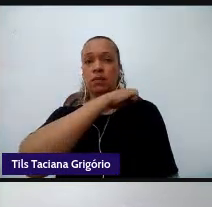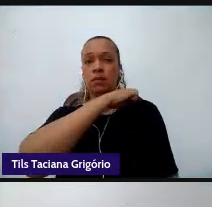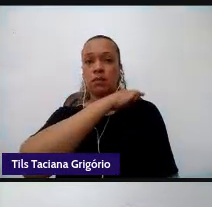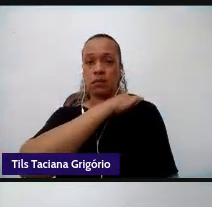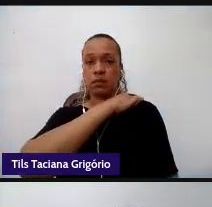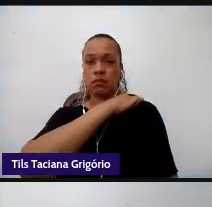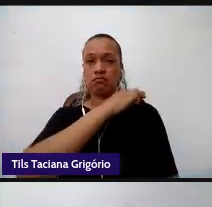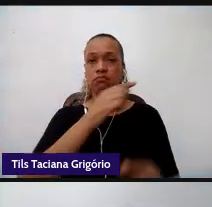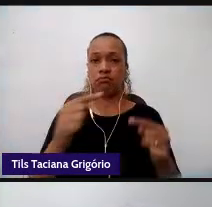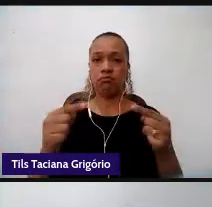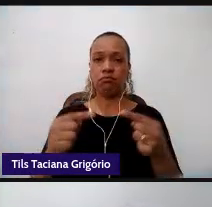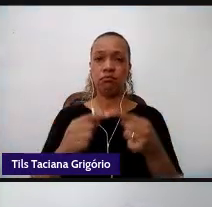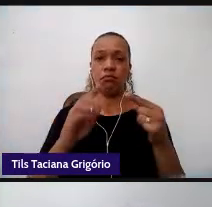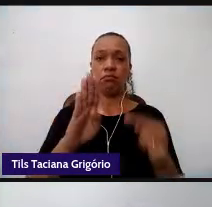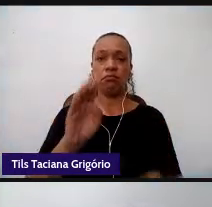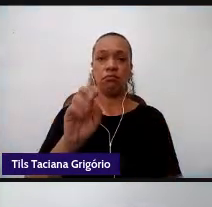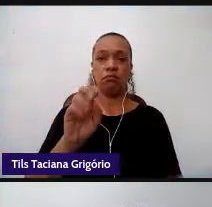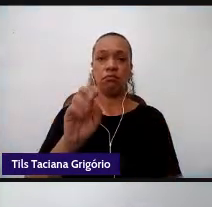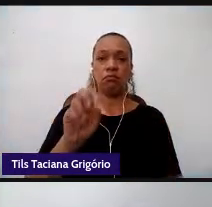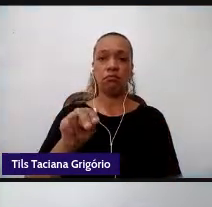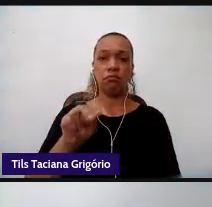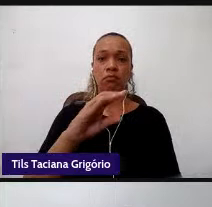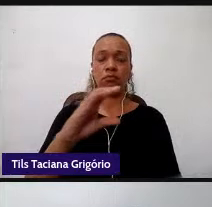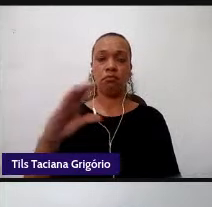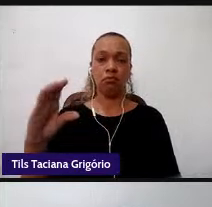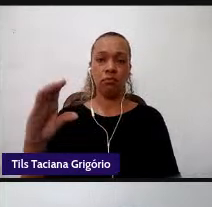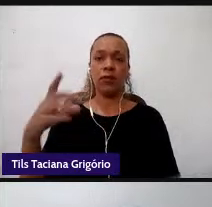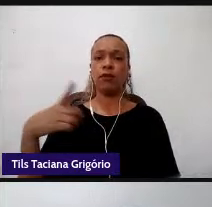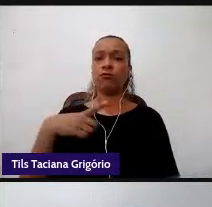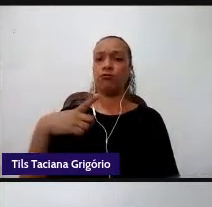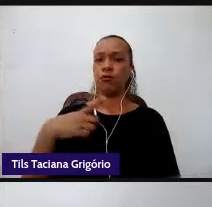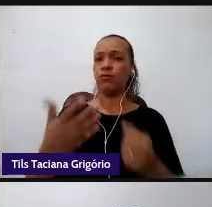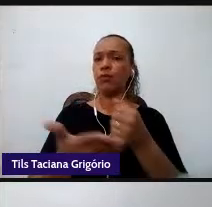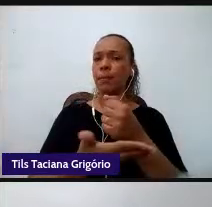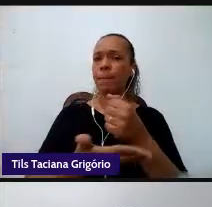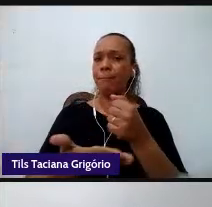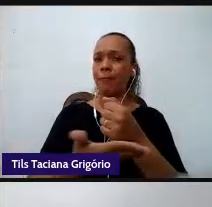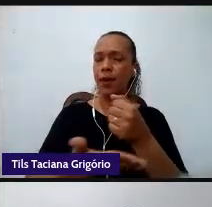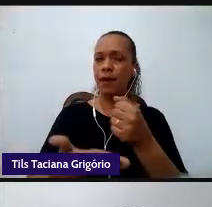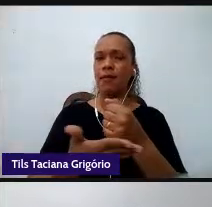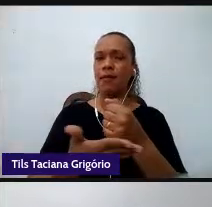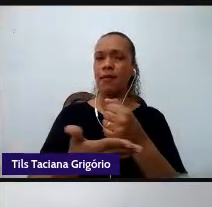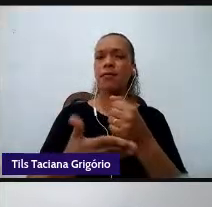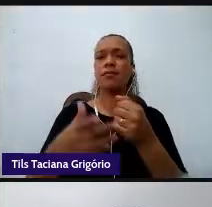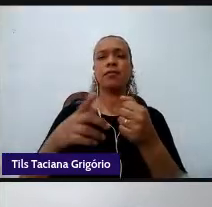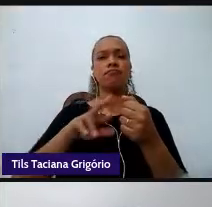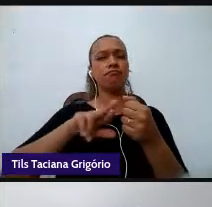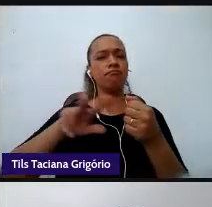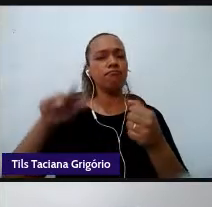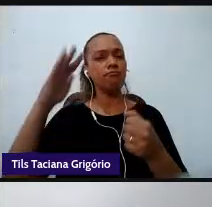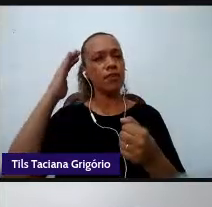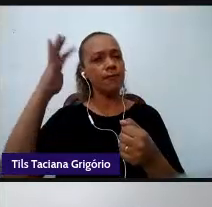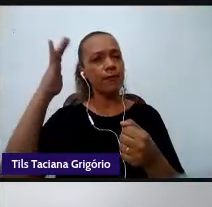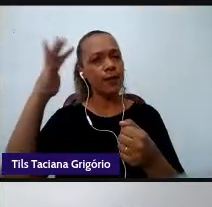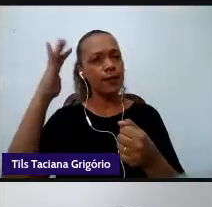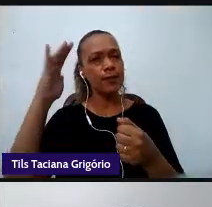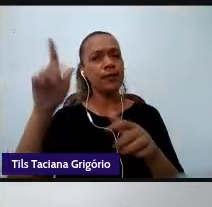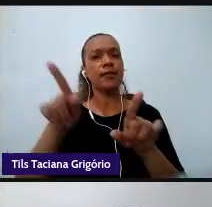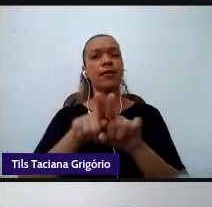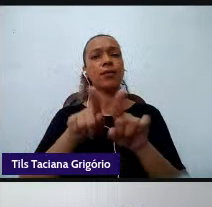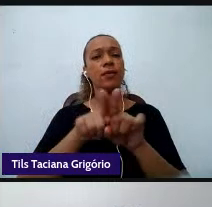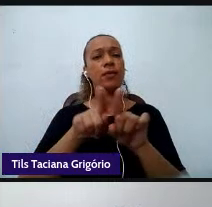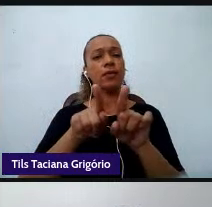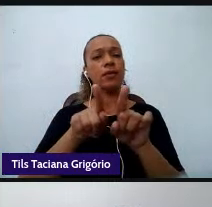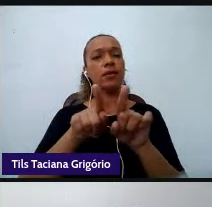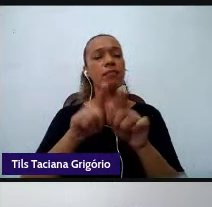implementada com inúmeras reflexões, inúmeros pontos de atenção que os